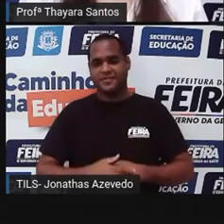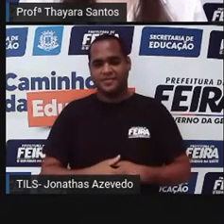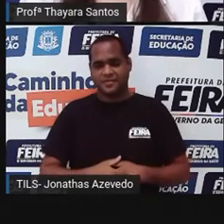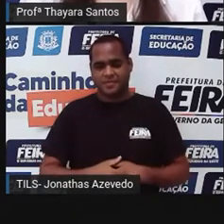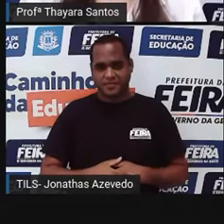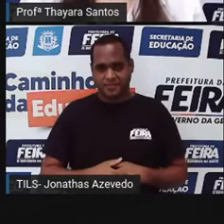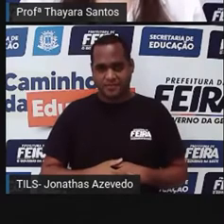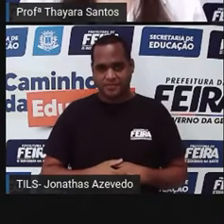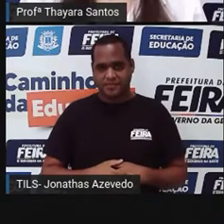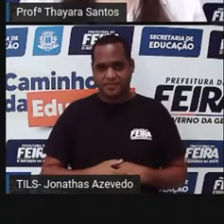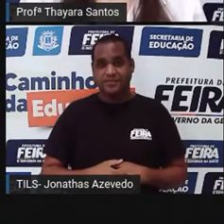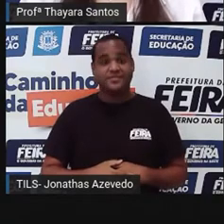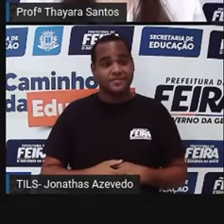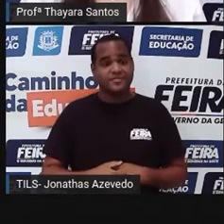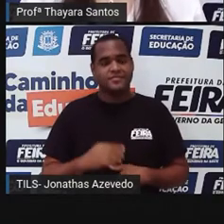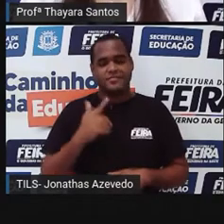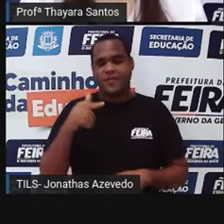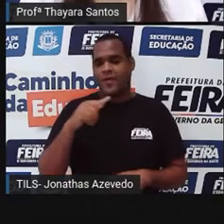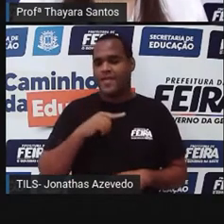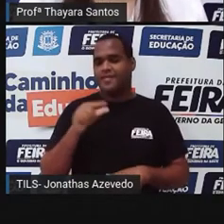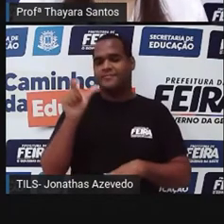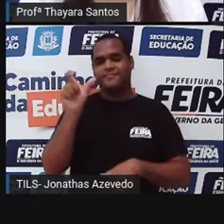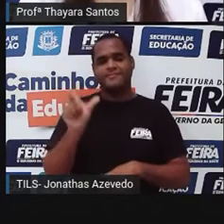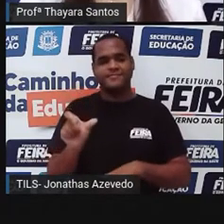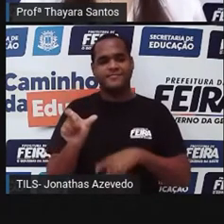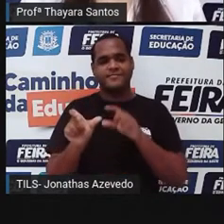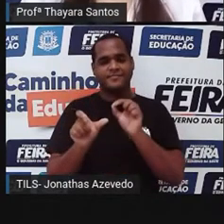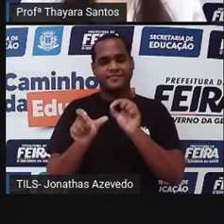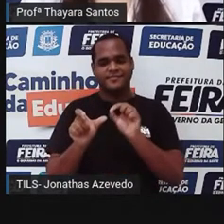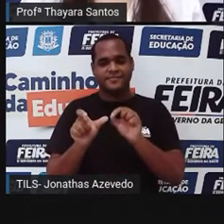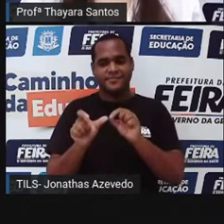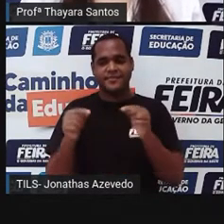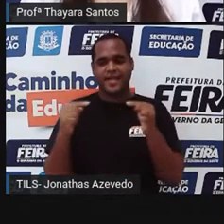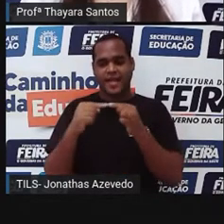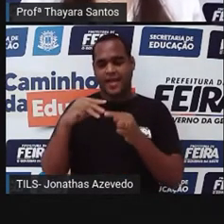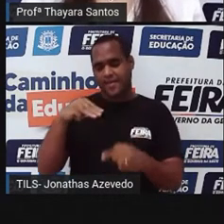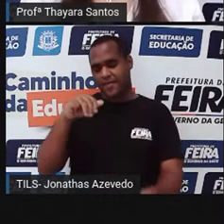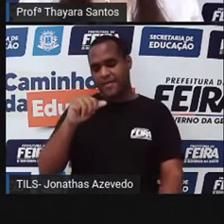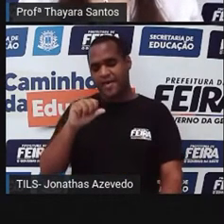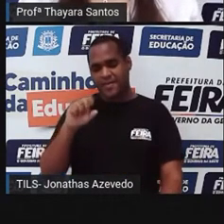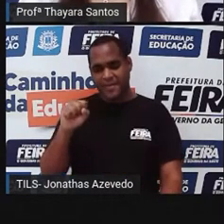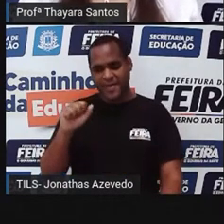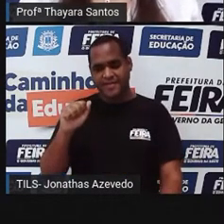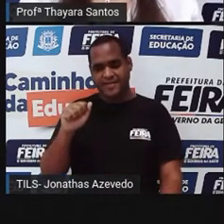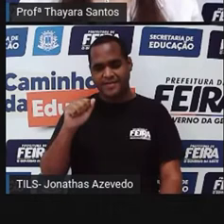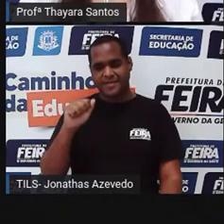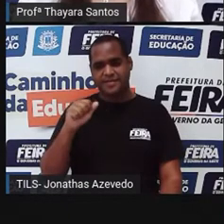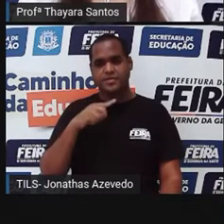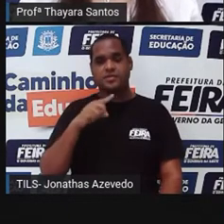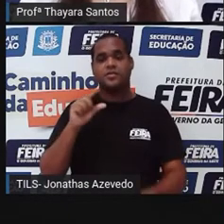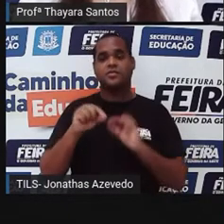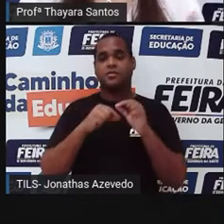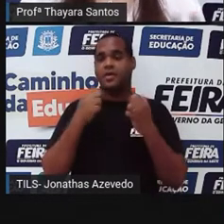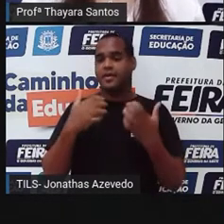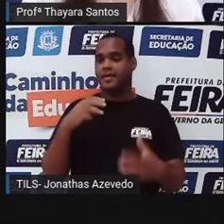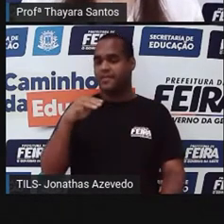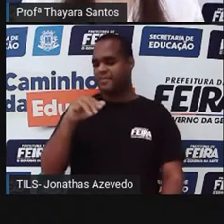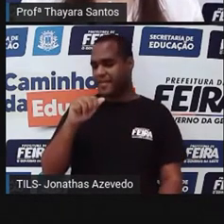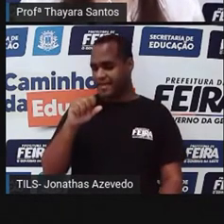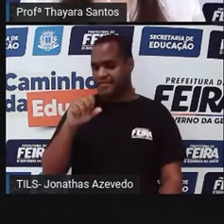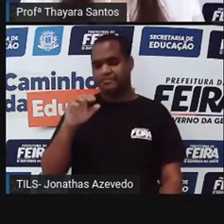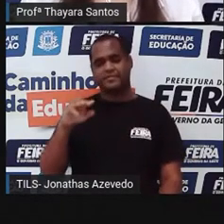E uma das características dessa massa é que, dessa massa não, dessa